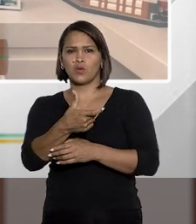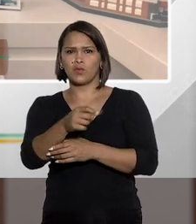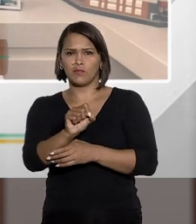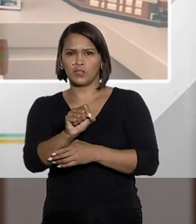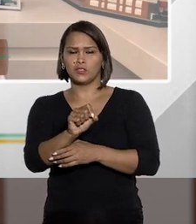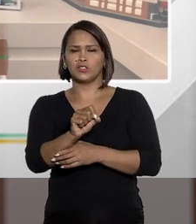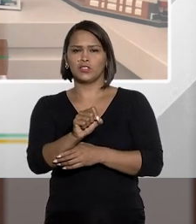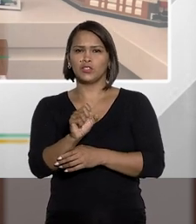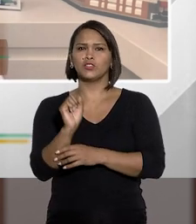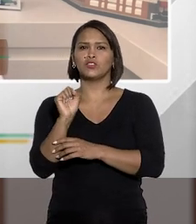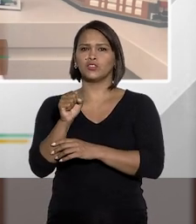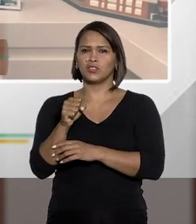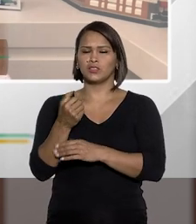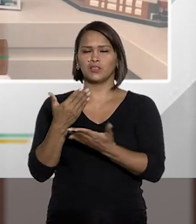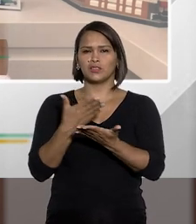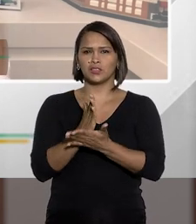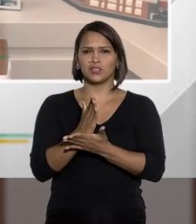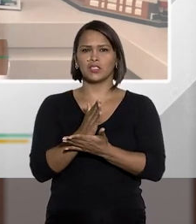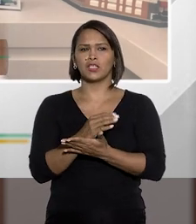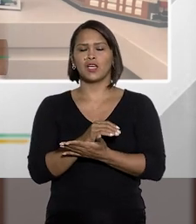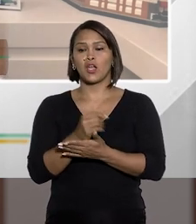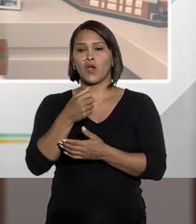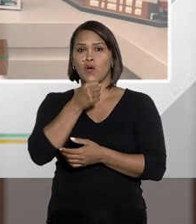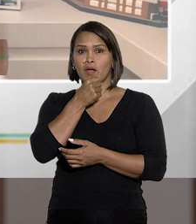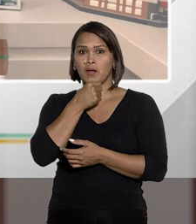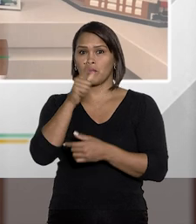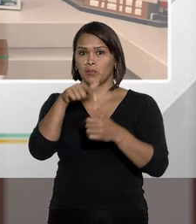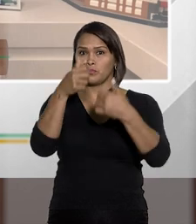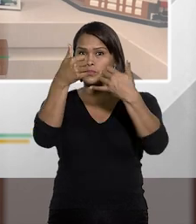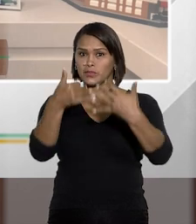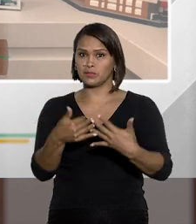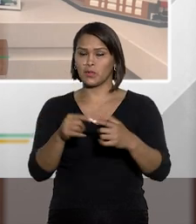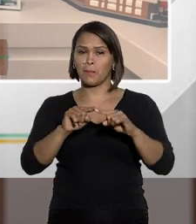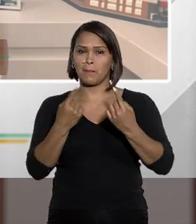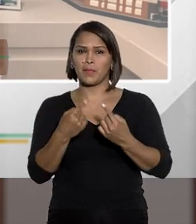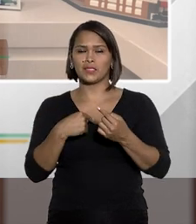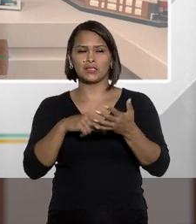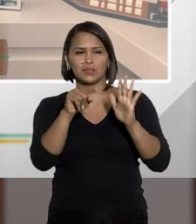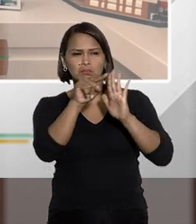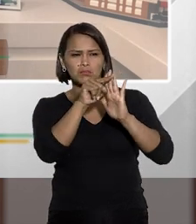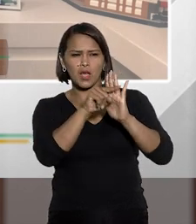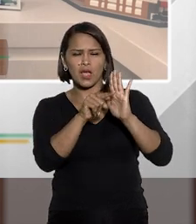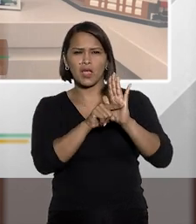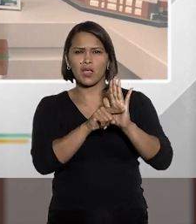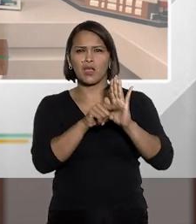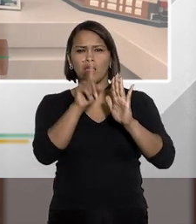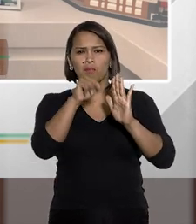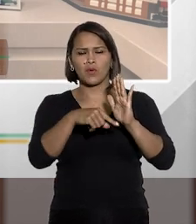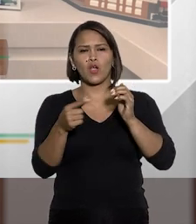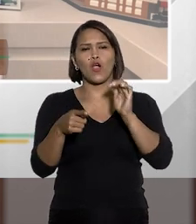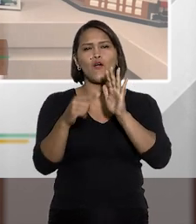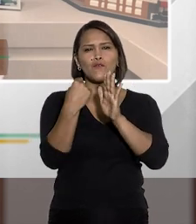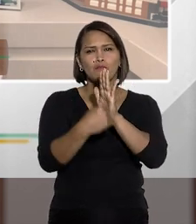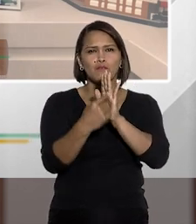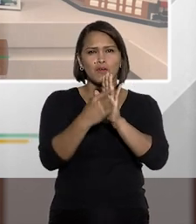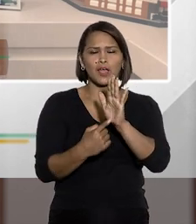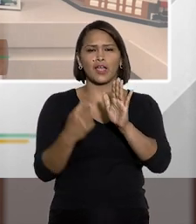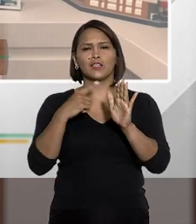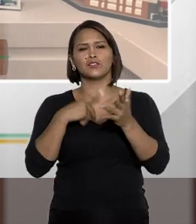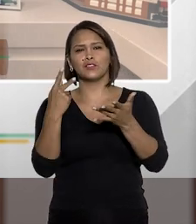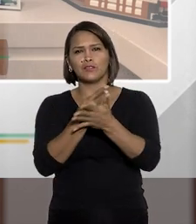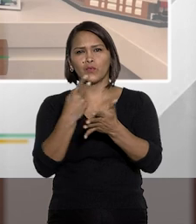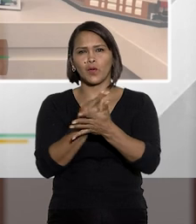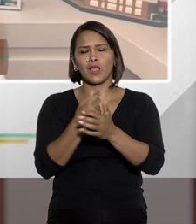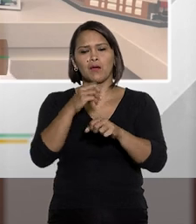diversas de vigência, né? O Tiago até comentou aqui uma data, mas se a gente pegar, na verdade, por conta dos vetos,